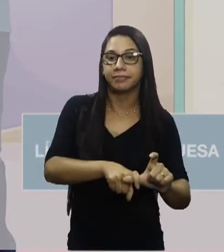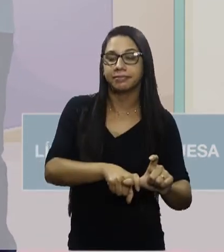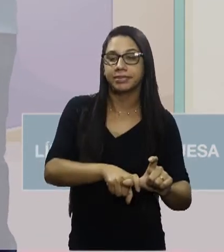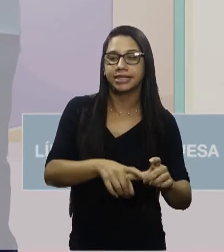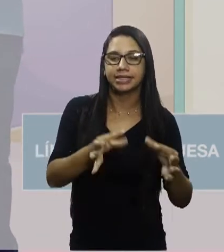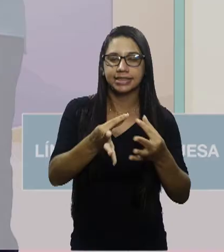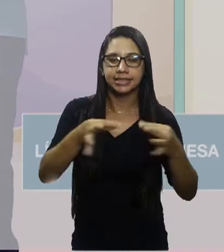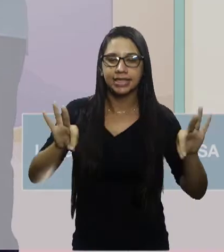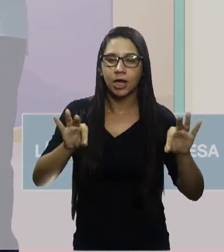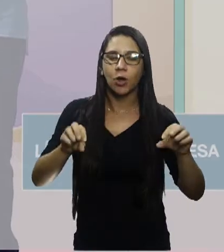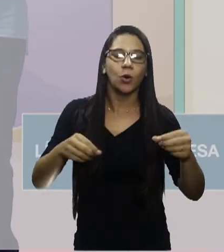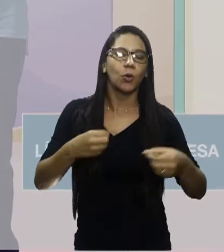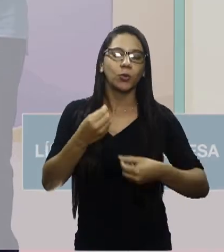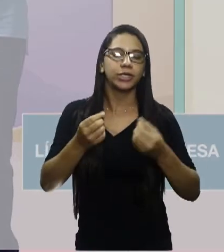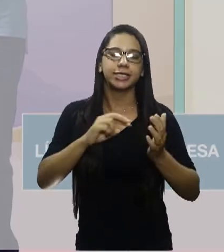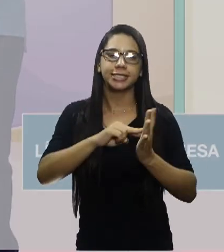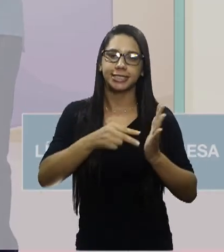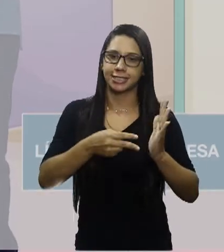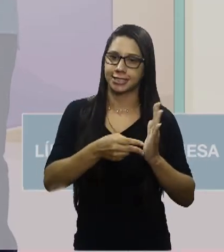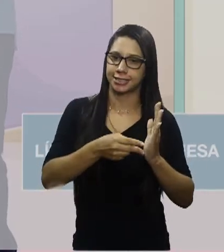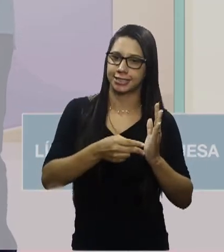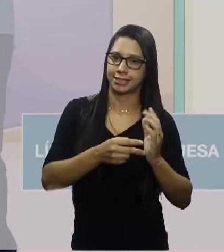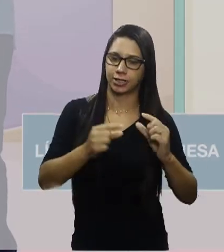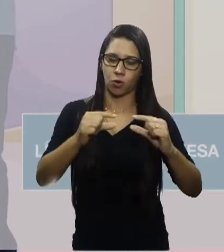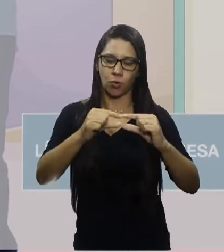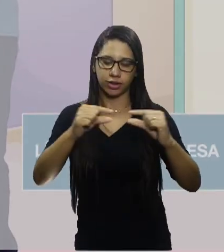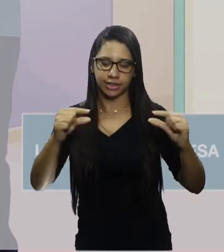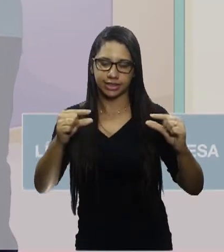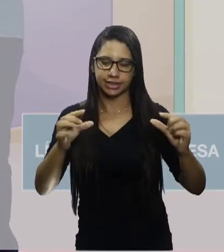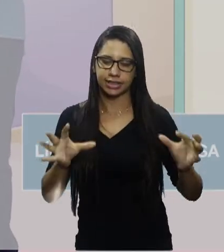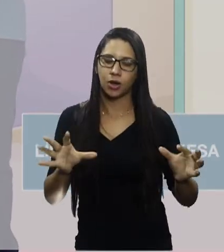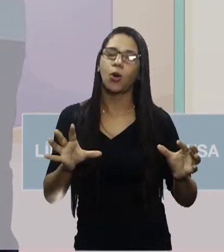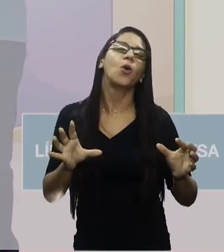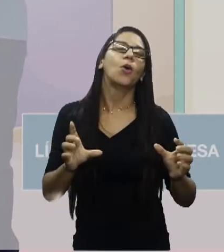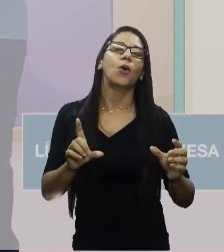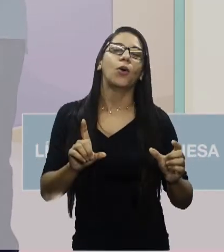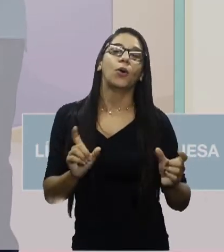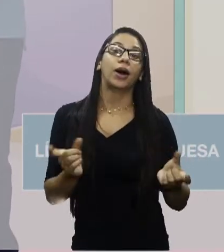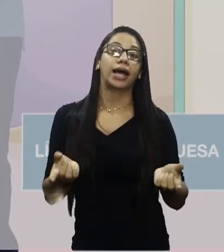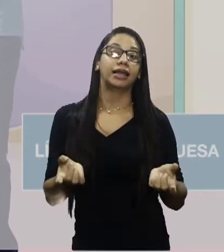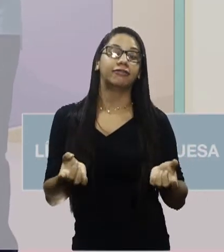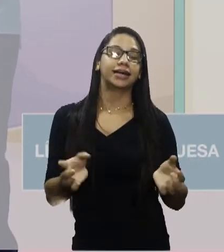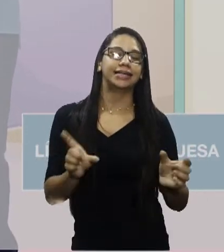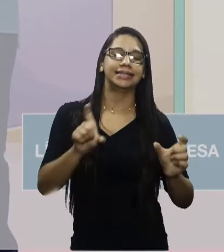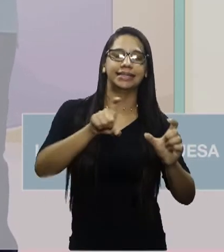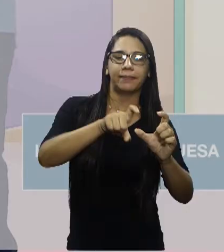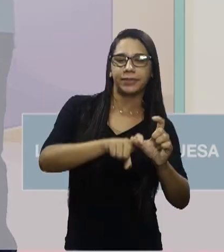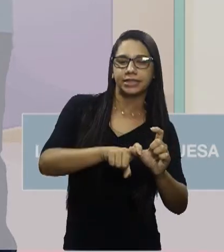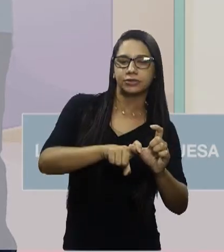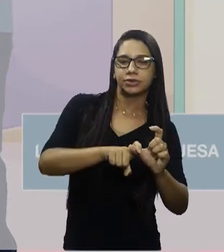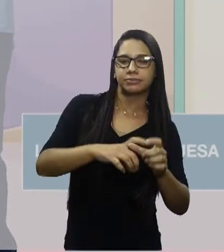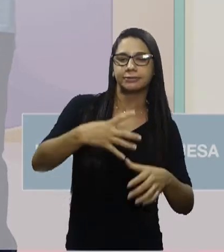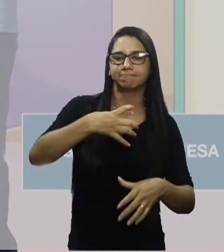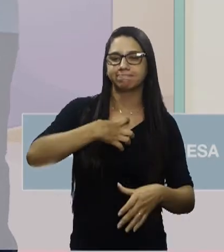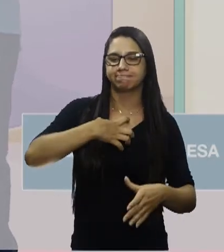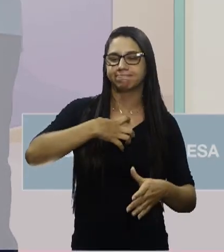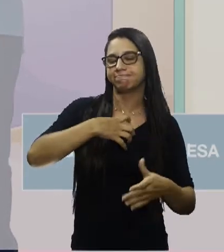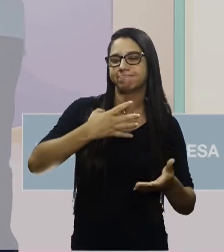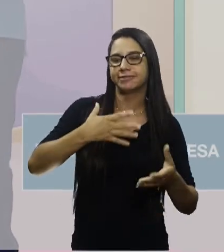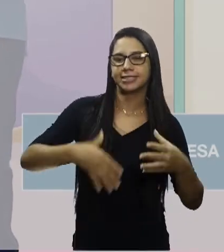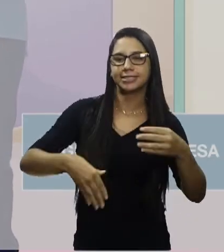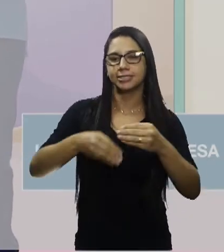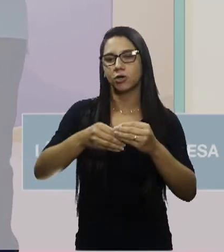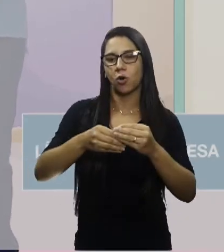O que isso quer dizer? Uma oração vai depender da outra para ter sentido completo, ou não, elas vão ser